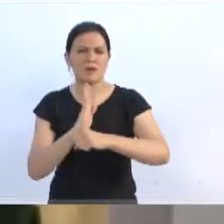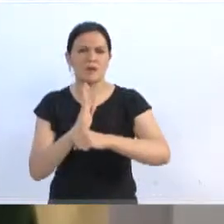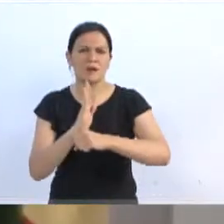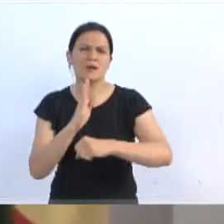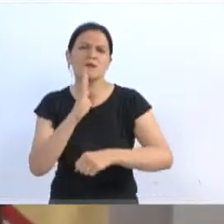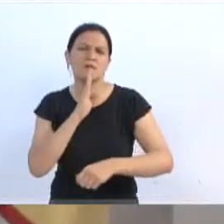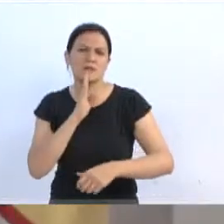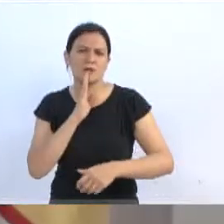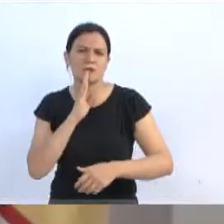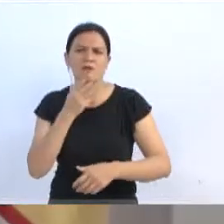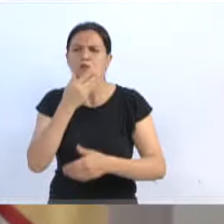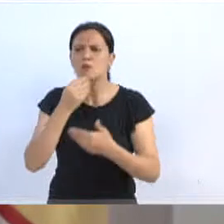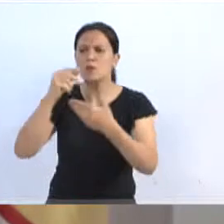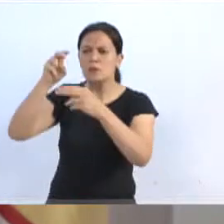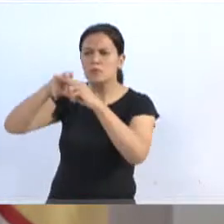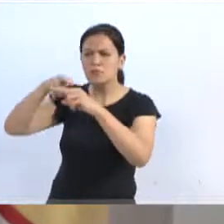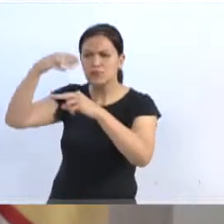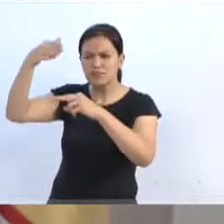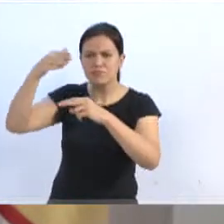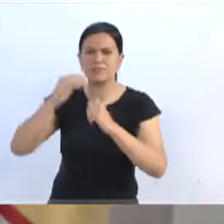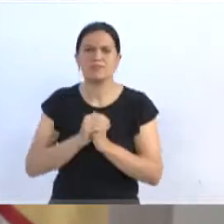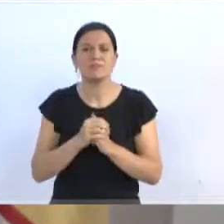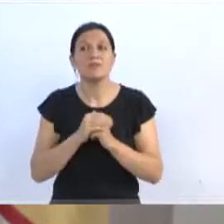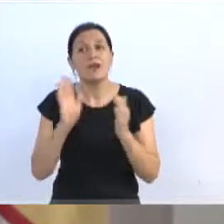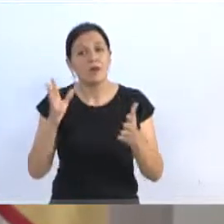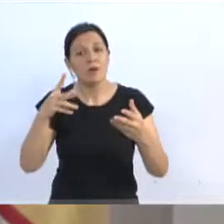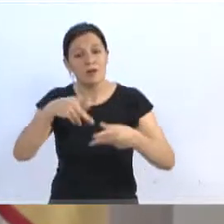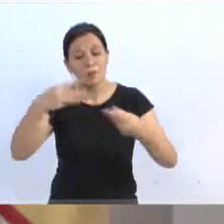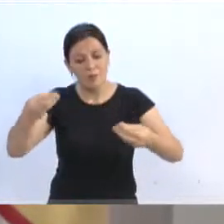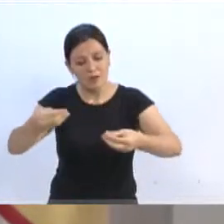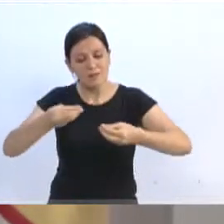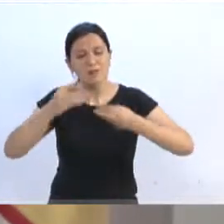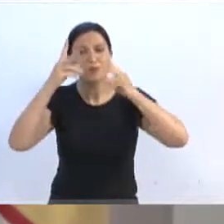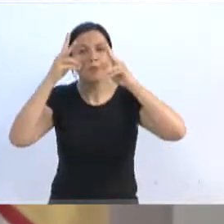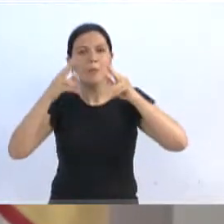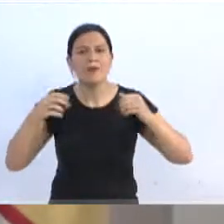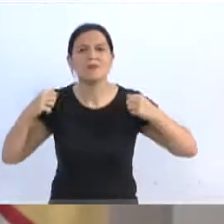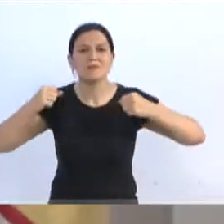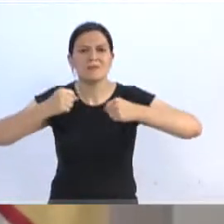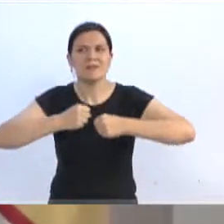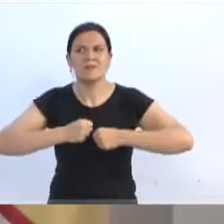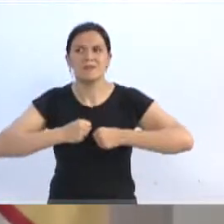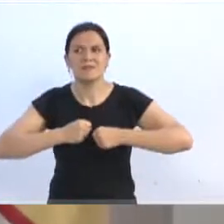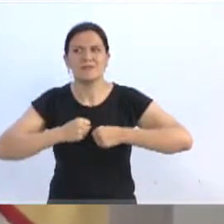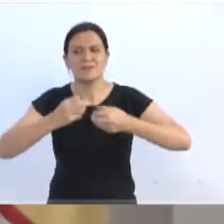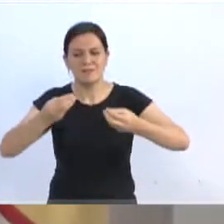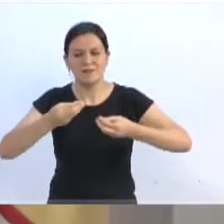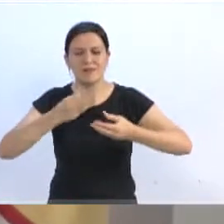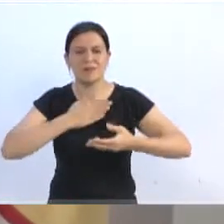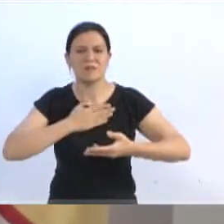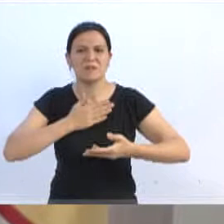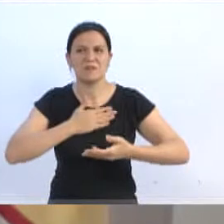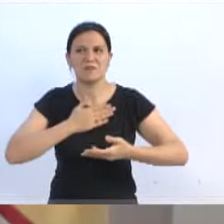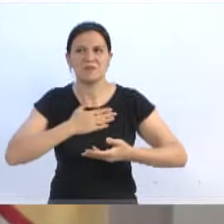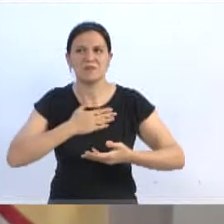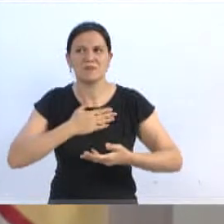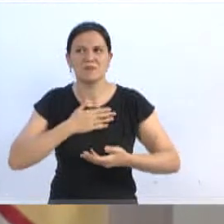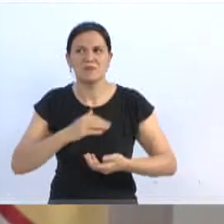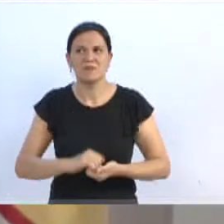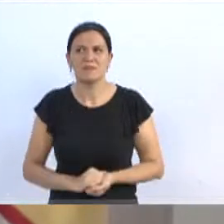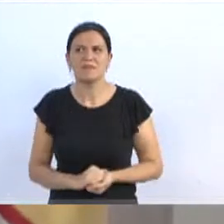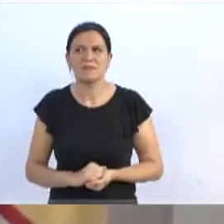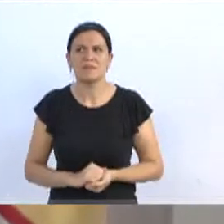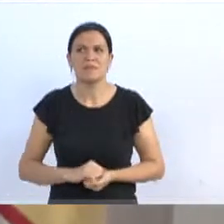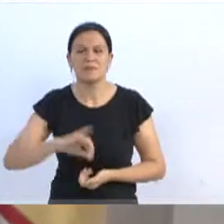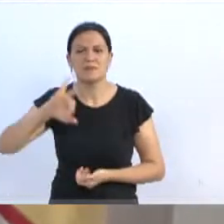Ávila está sentado lá atrás. E agora ele veio me presentear com o mesmo casaco, veio entregar para mim o mesmo casaco. O